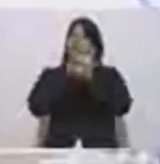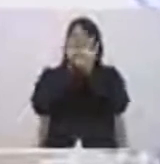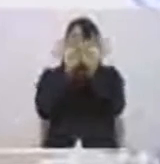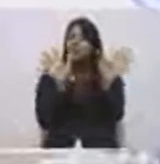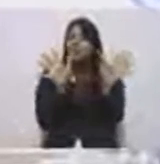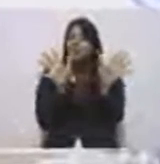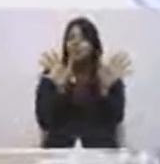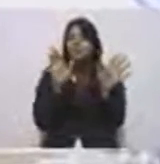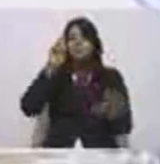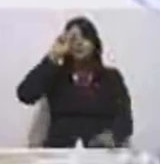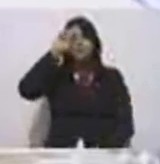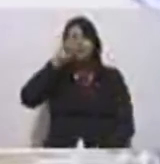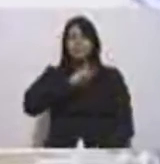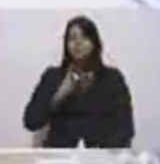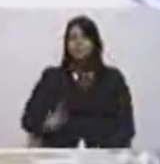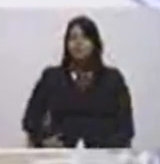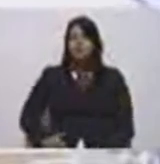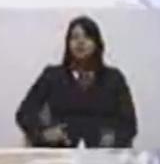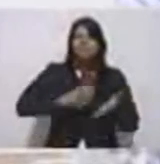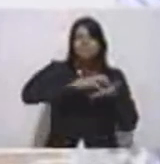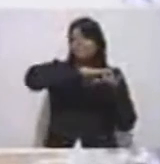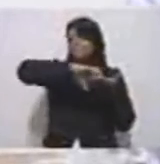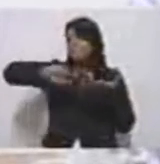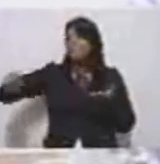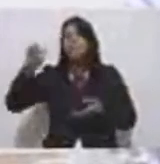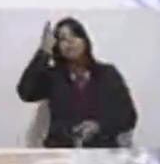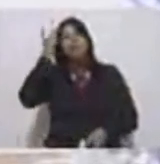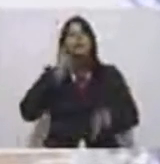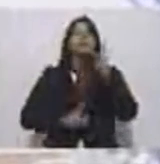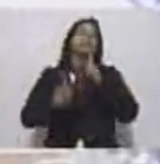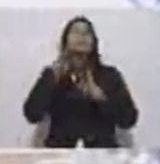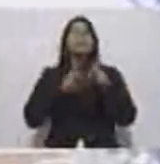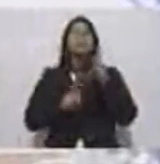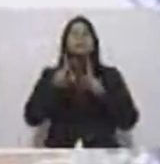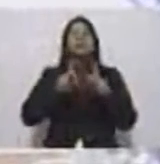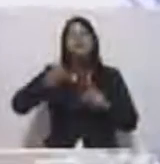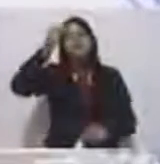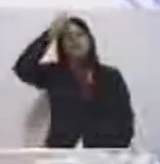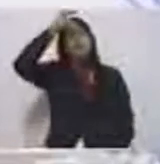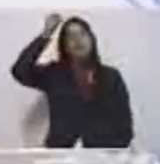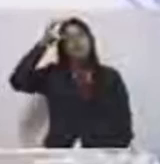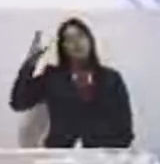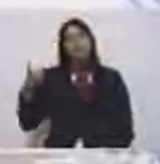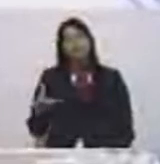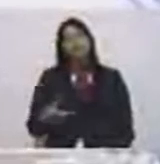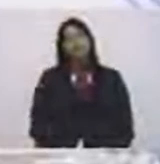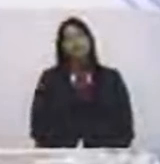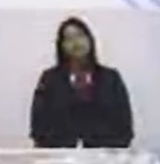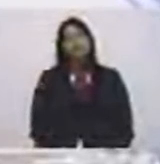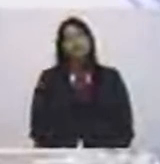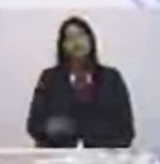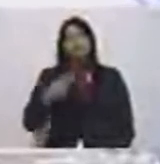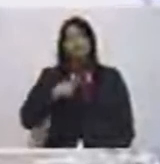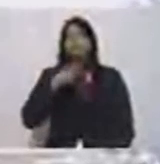senhor presidente e novos vereadores, da rejeição da nossa população em relação ao prefeito municipal. Eu